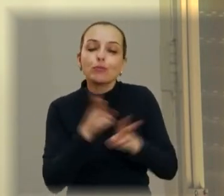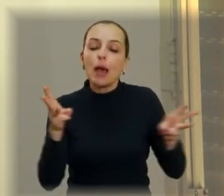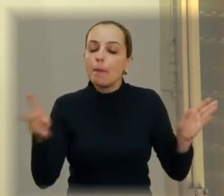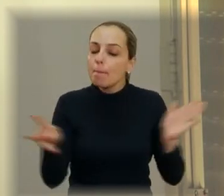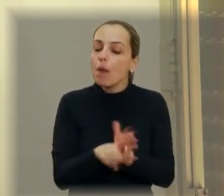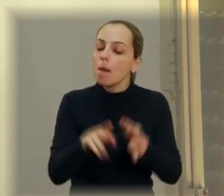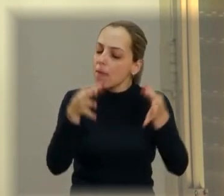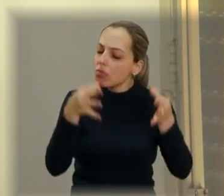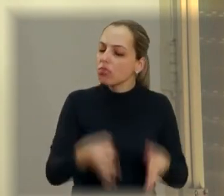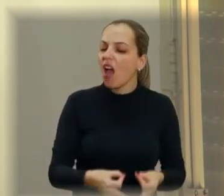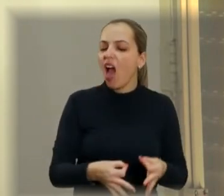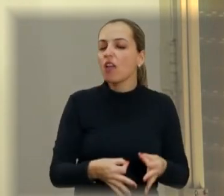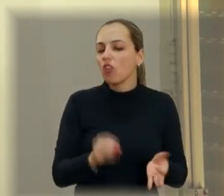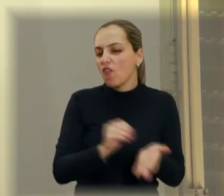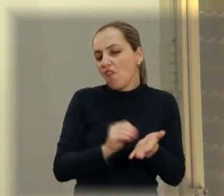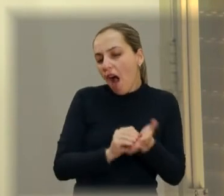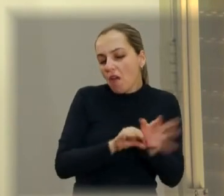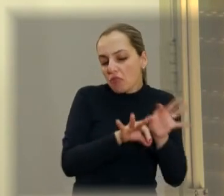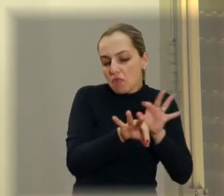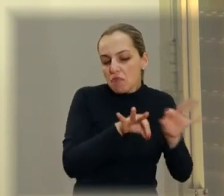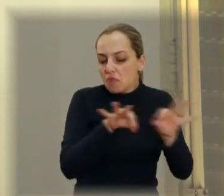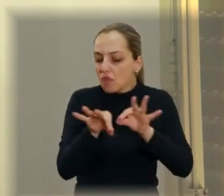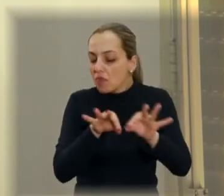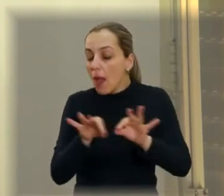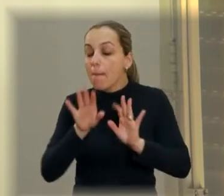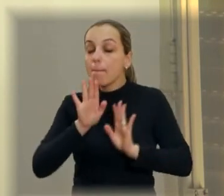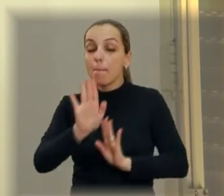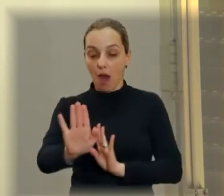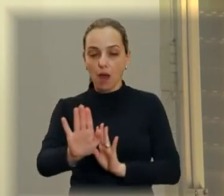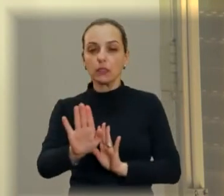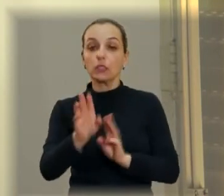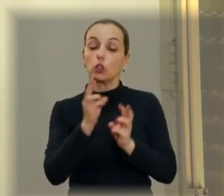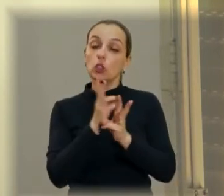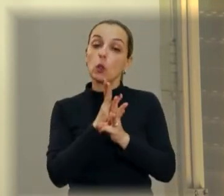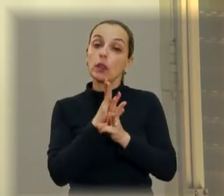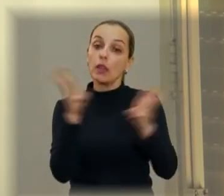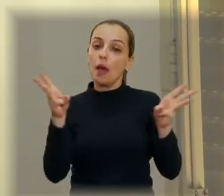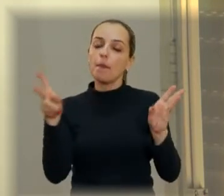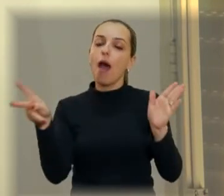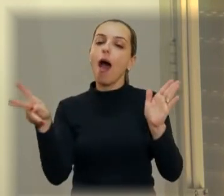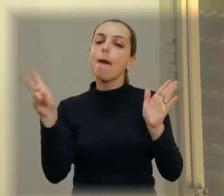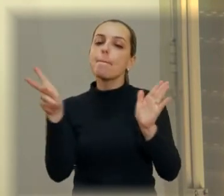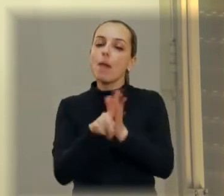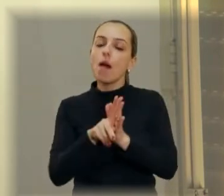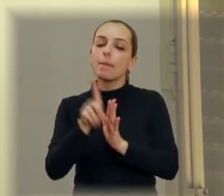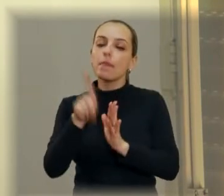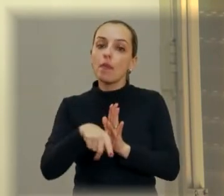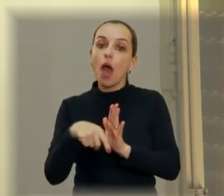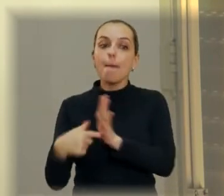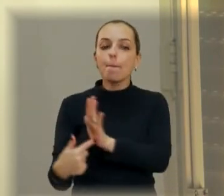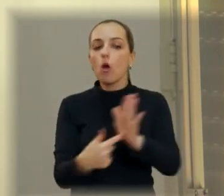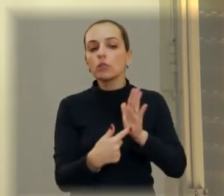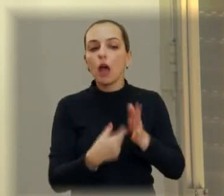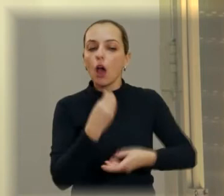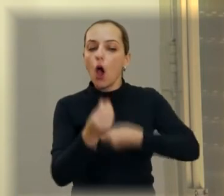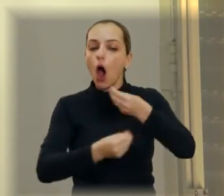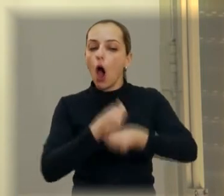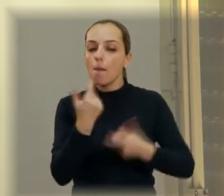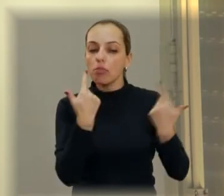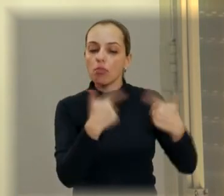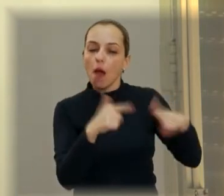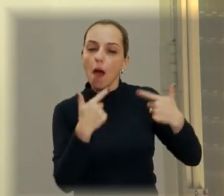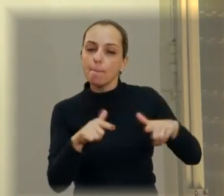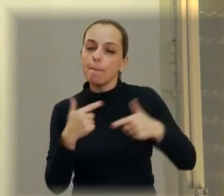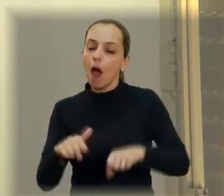ar. Faltam algumas páginas, alguns ajustes. Mas esse site, principalmente, é uma forma de prestação de contas. Nesse site você